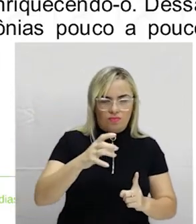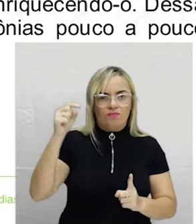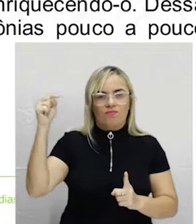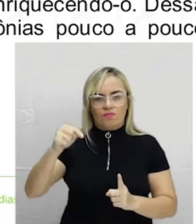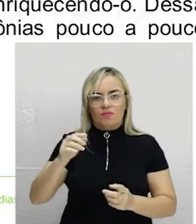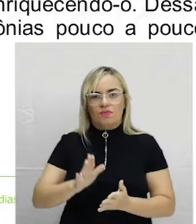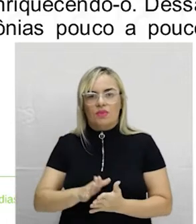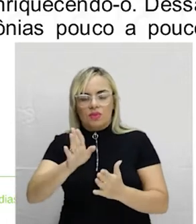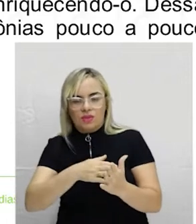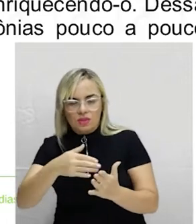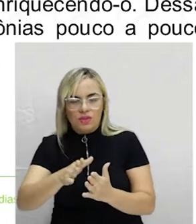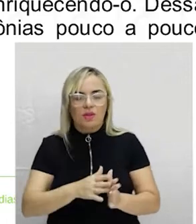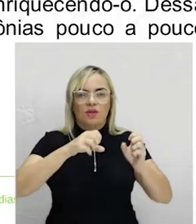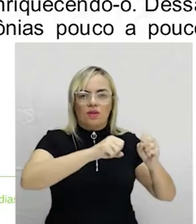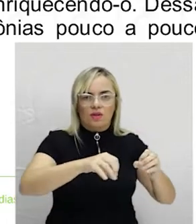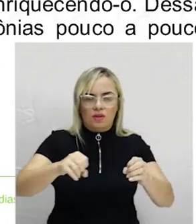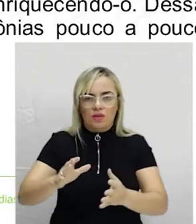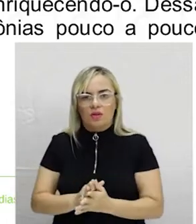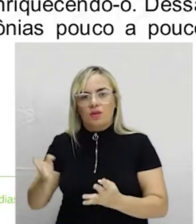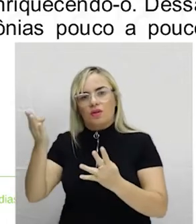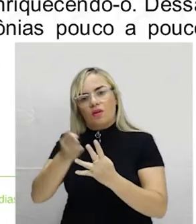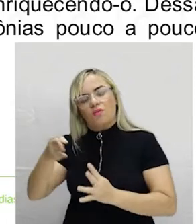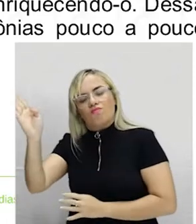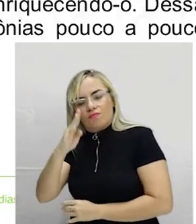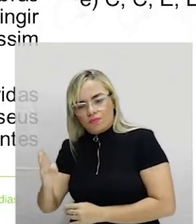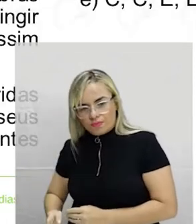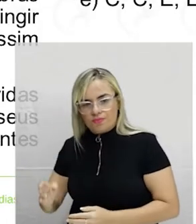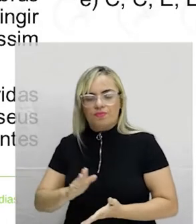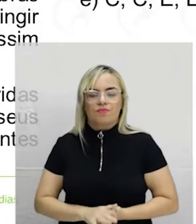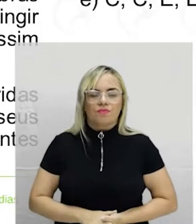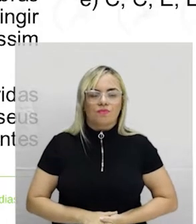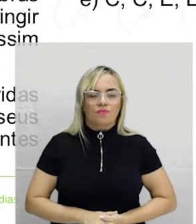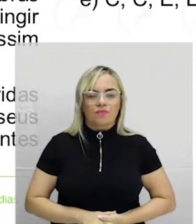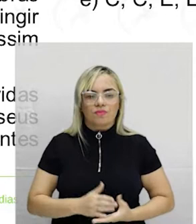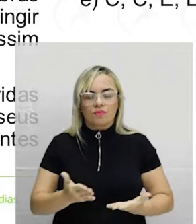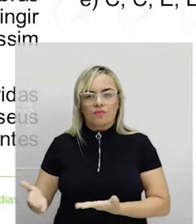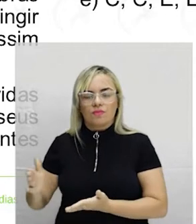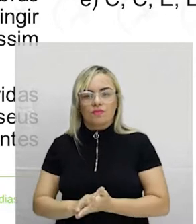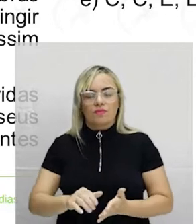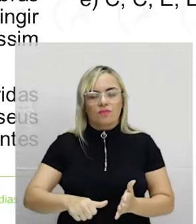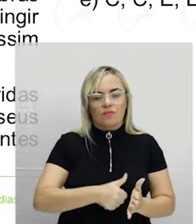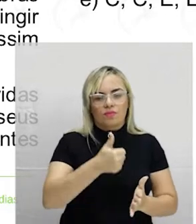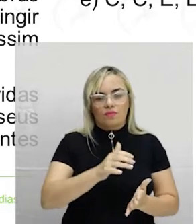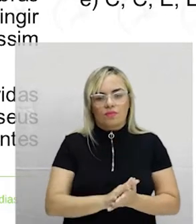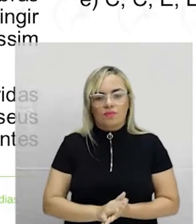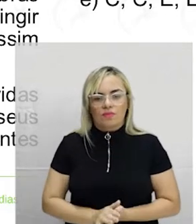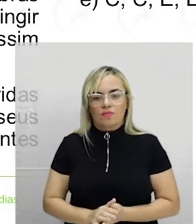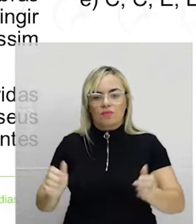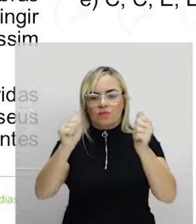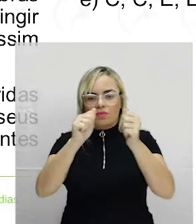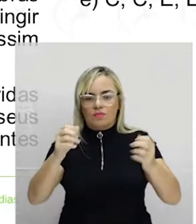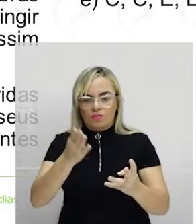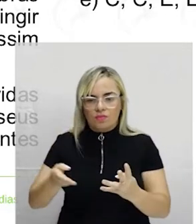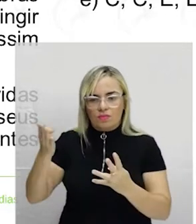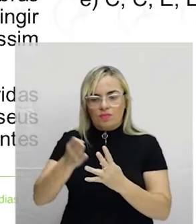jesuíta para ensinar pintura barroca brasileira. Ou no Brasil. E assim foi. Item 1. Na escultura do barroco, observa-se